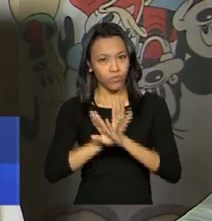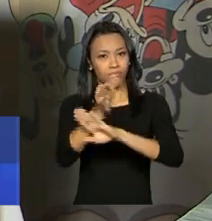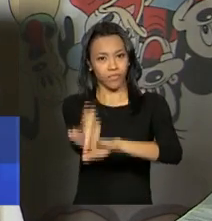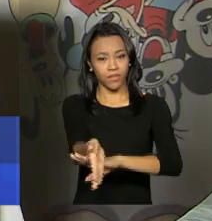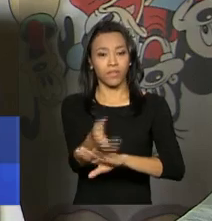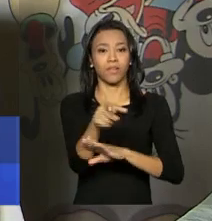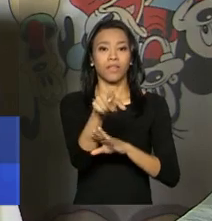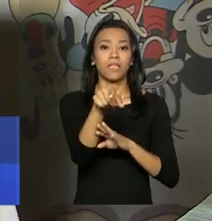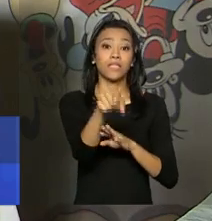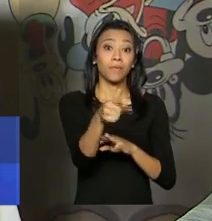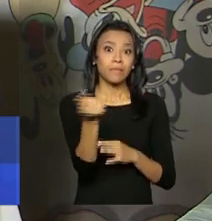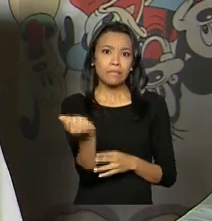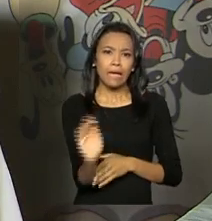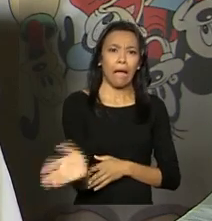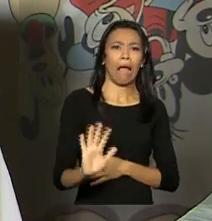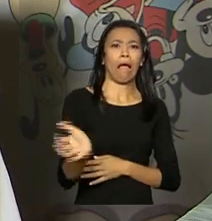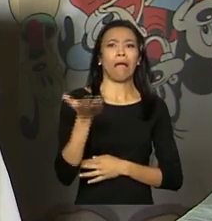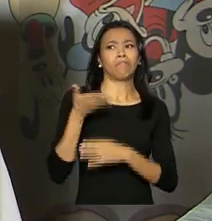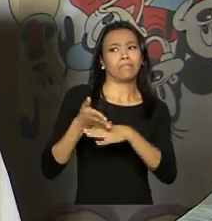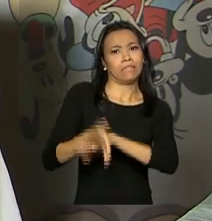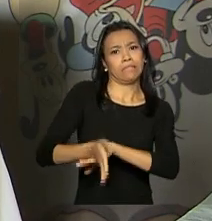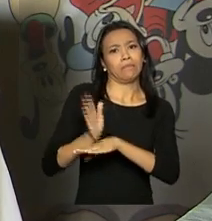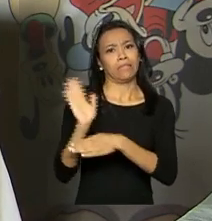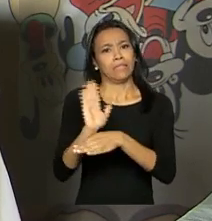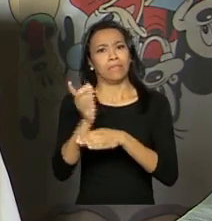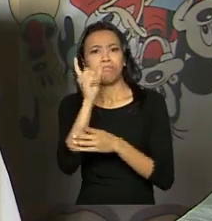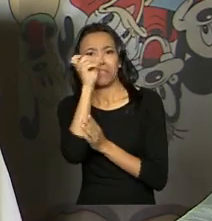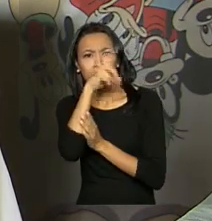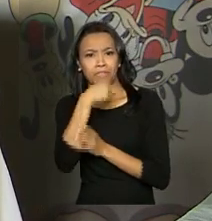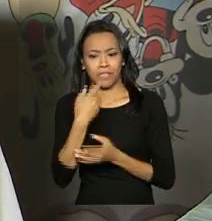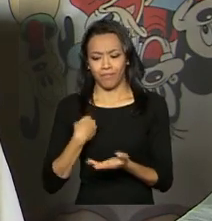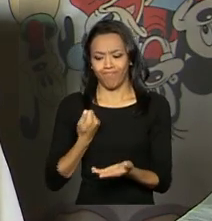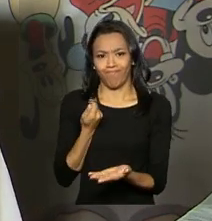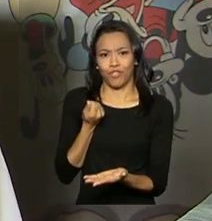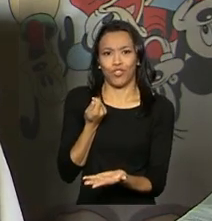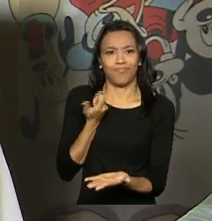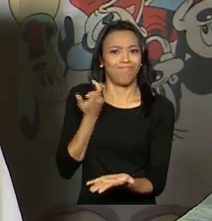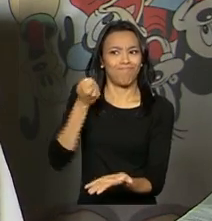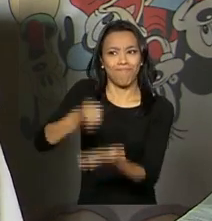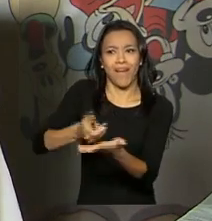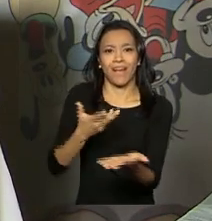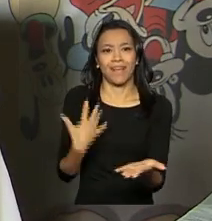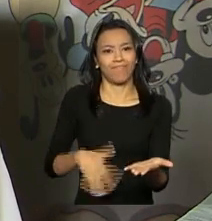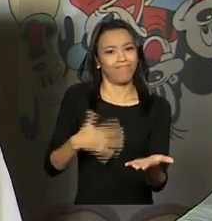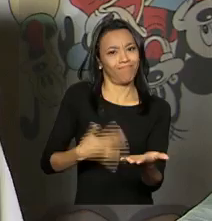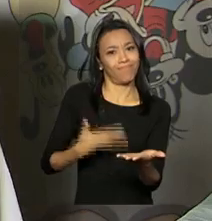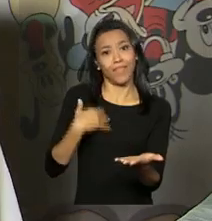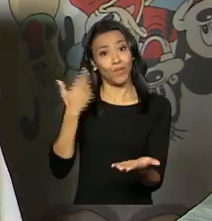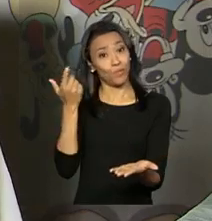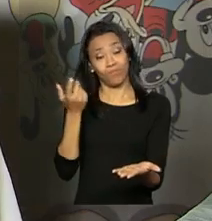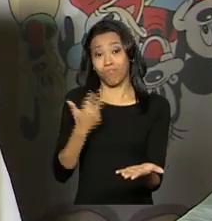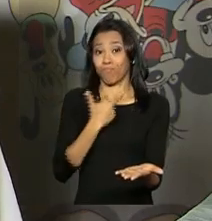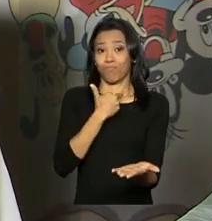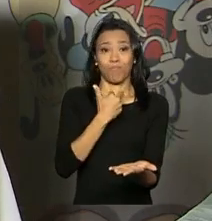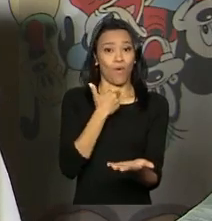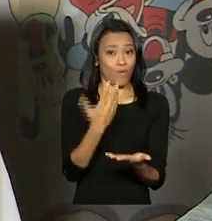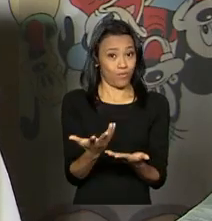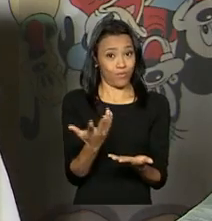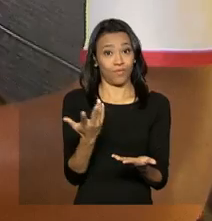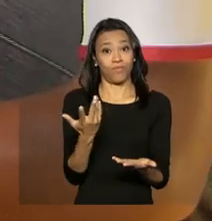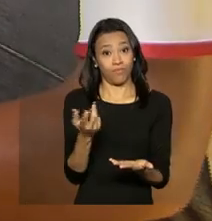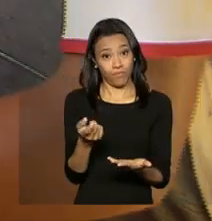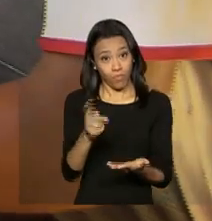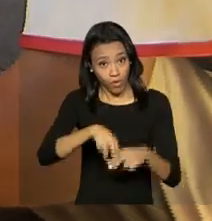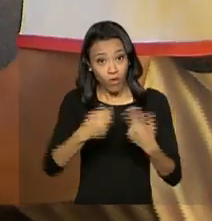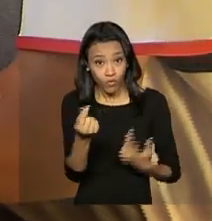O problema é é caro, sabe? E aí fica difícil para mim pagar, porque eu não posso ir toda vez, por causa do preço.